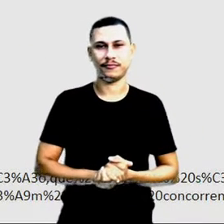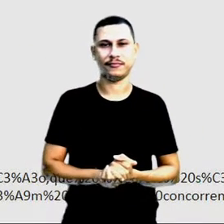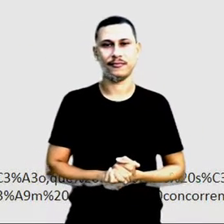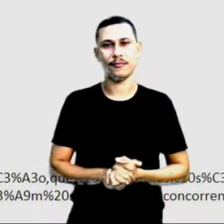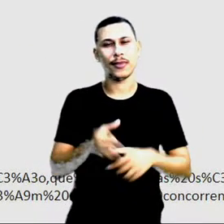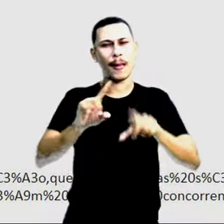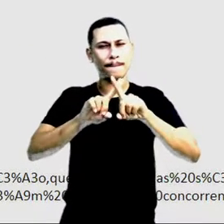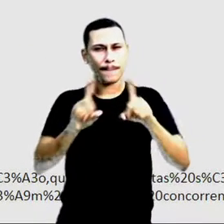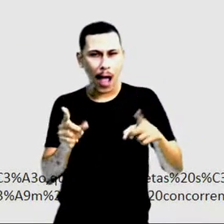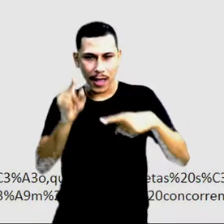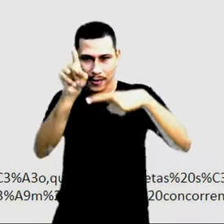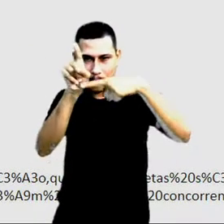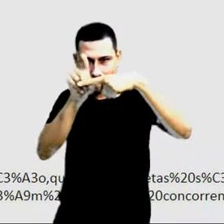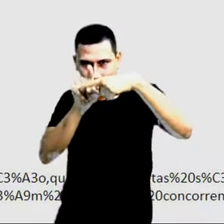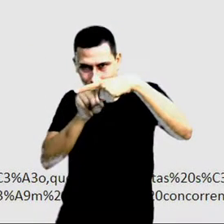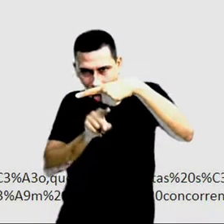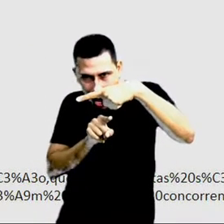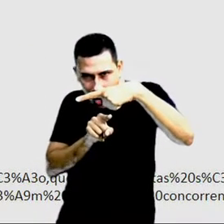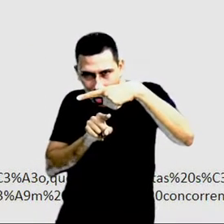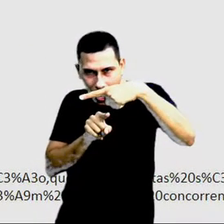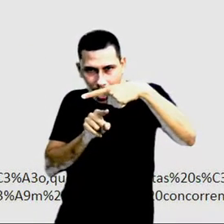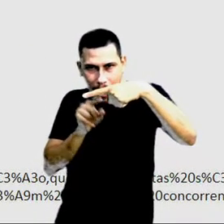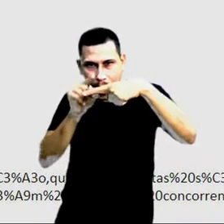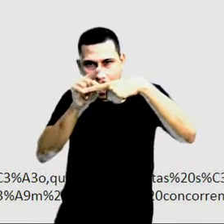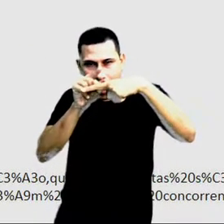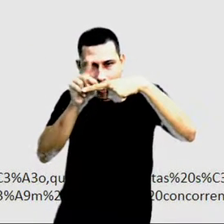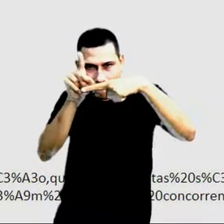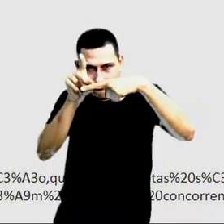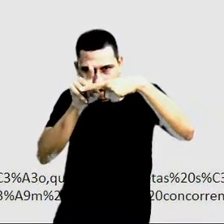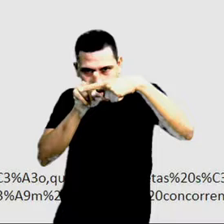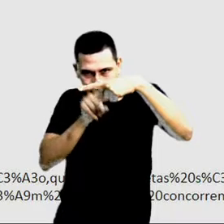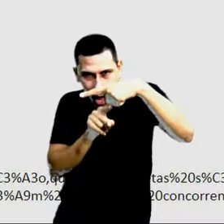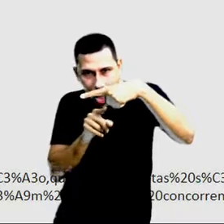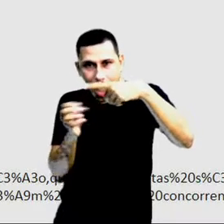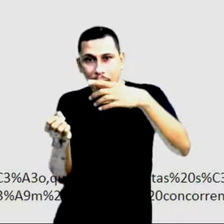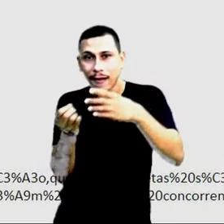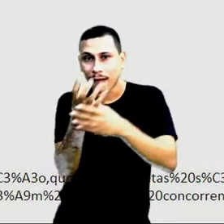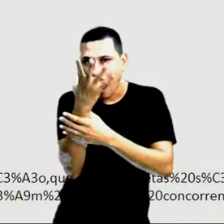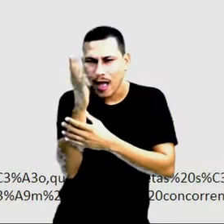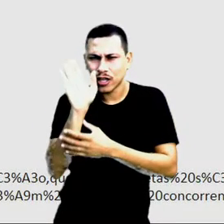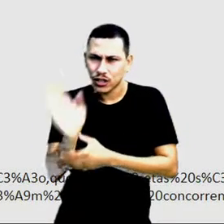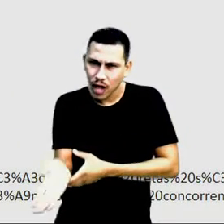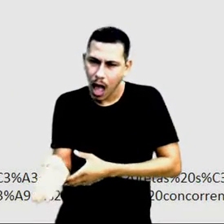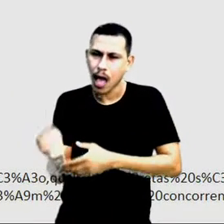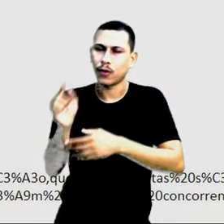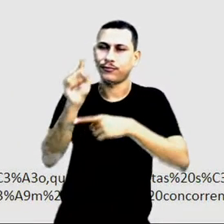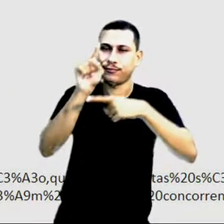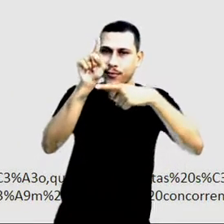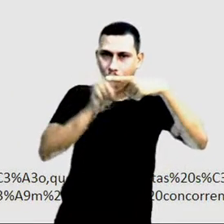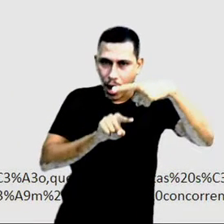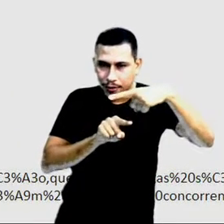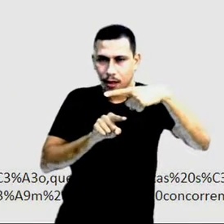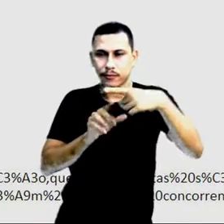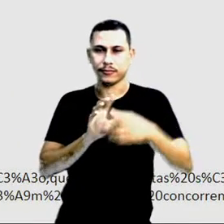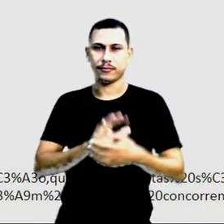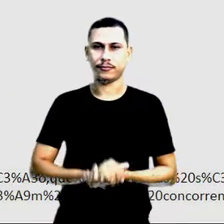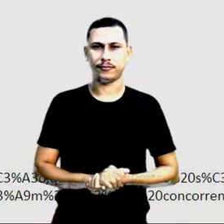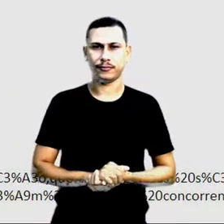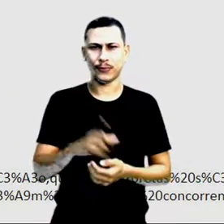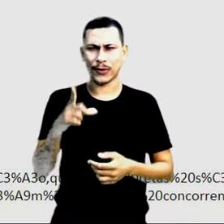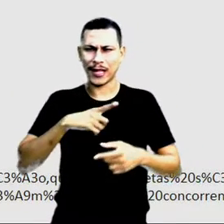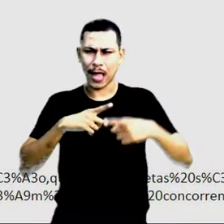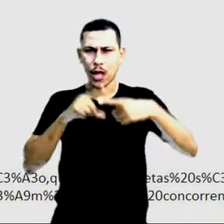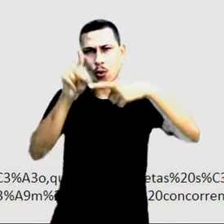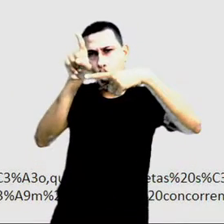Mas se elas se cruzam assim, ó, as retas se cruzam, elas já são retas concorrentes. E se ela tem